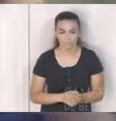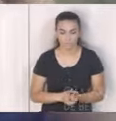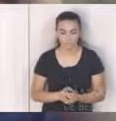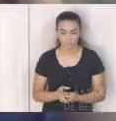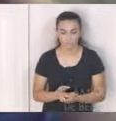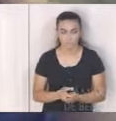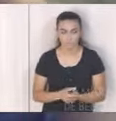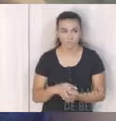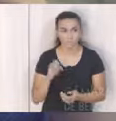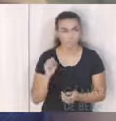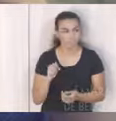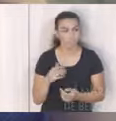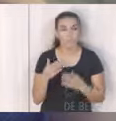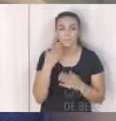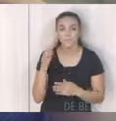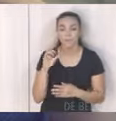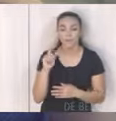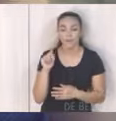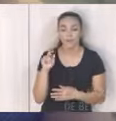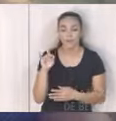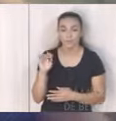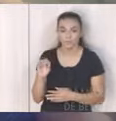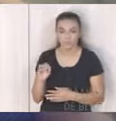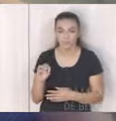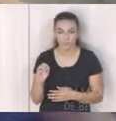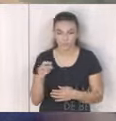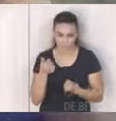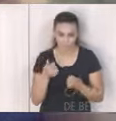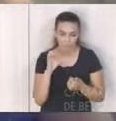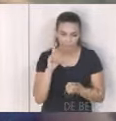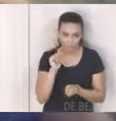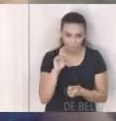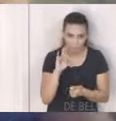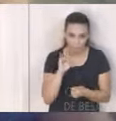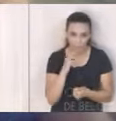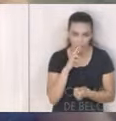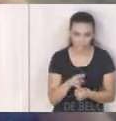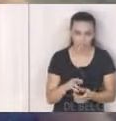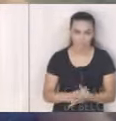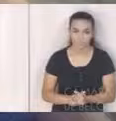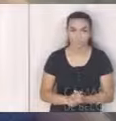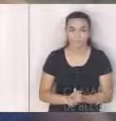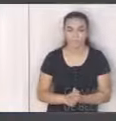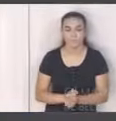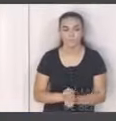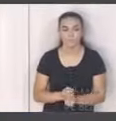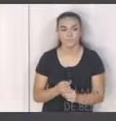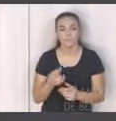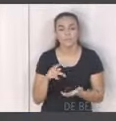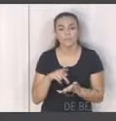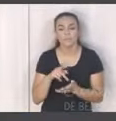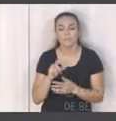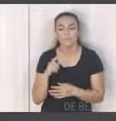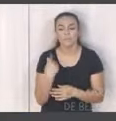eu pedi o Claudio ah tá o Claudio vai responder tá joia na verdade nós